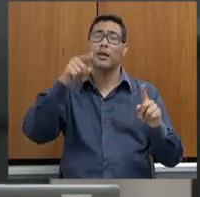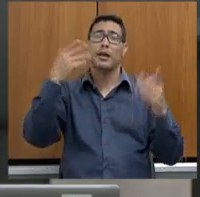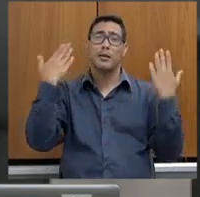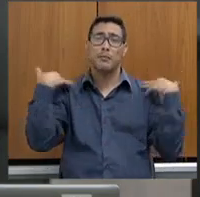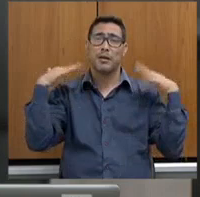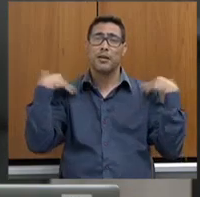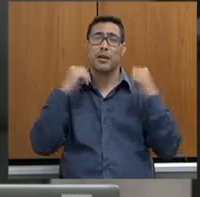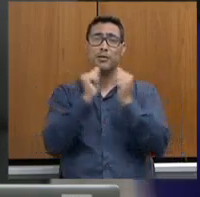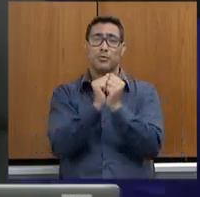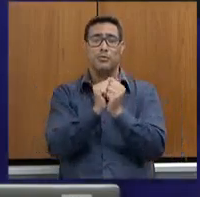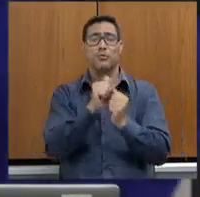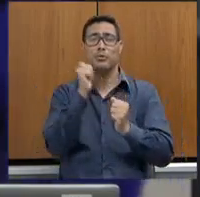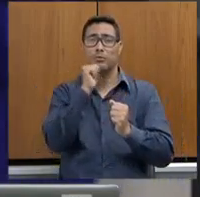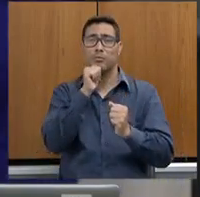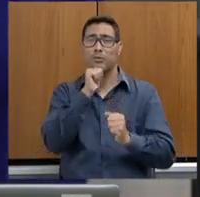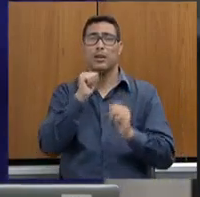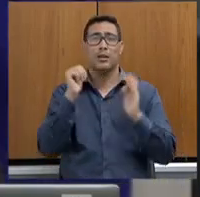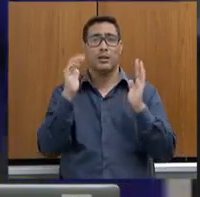namorada